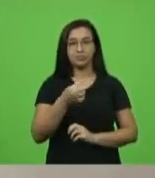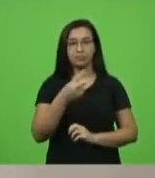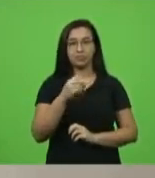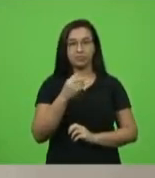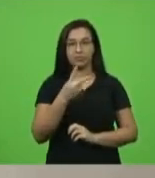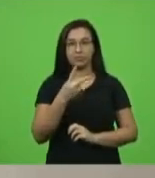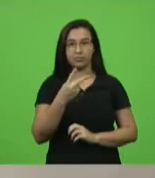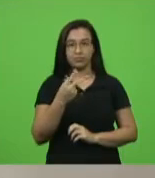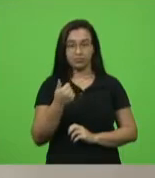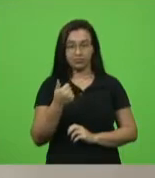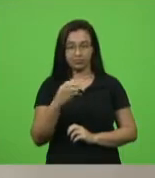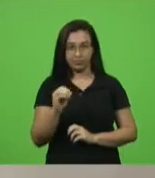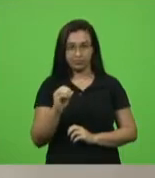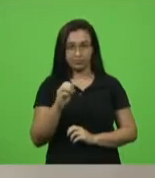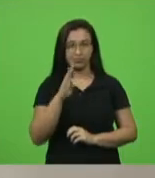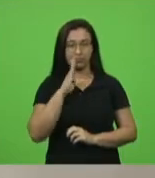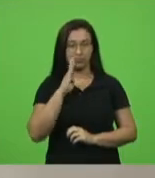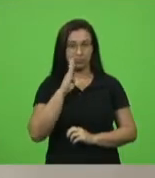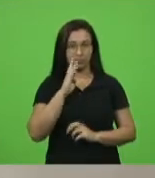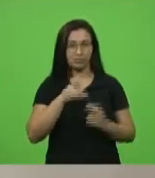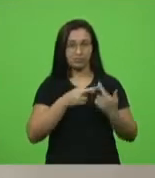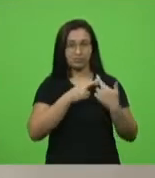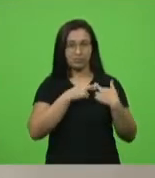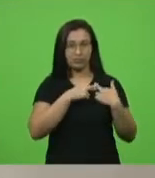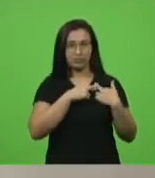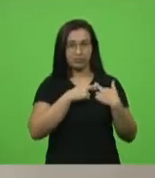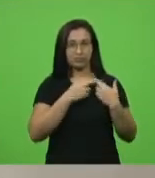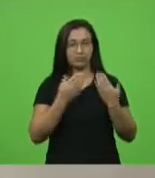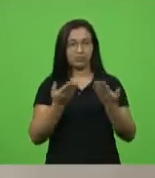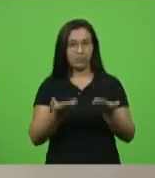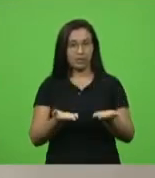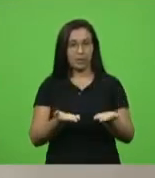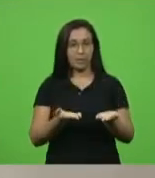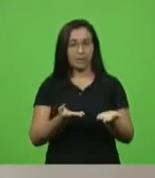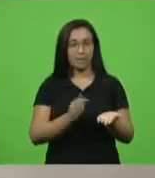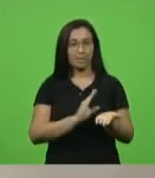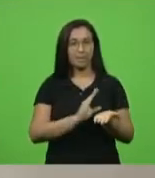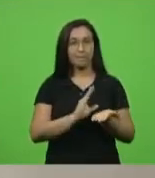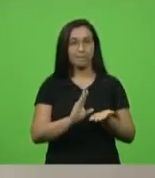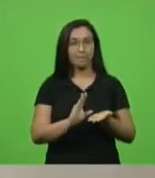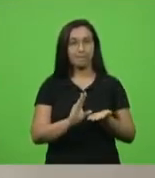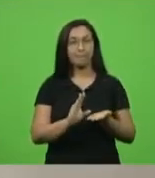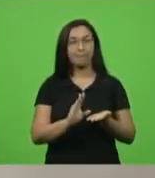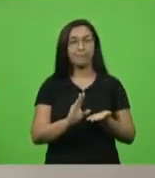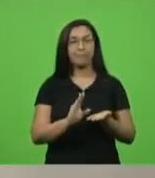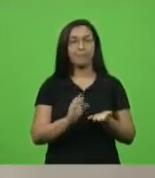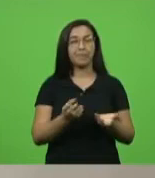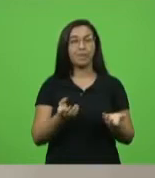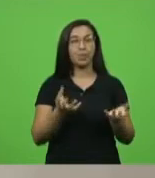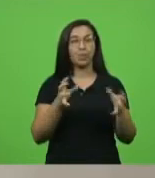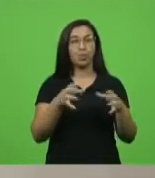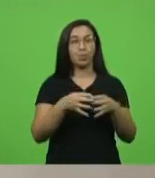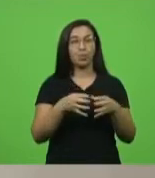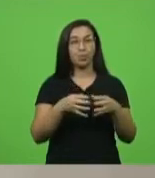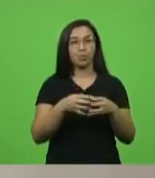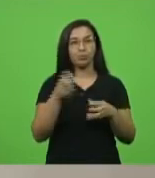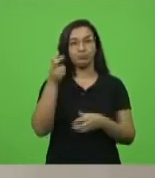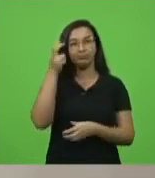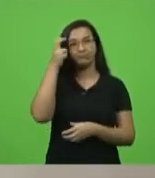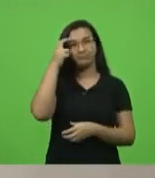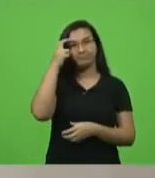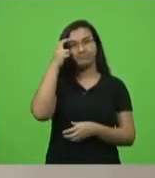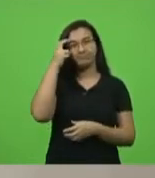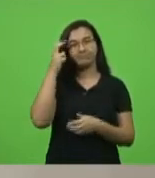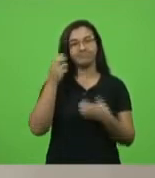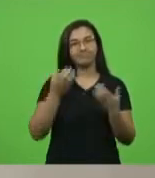Berlanda, que dispõe sobre subsídio de caráter emergencial e excepcional ao setor cultural, enquanto as medidas de isolamento social